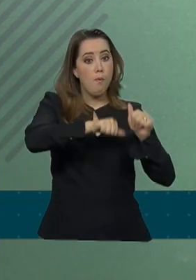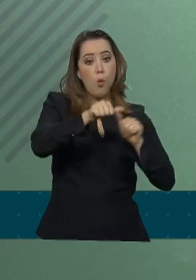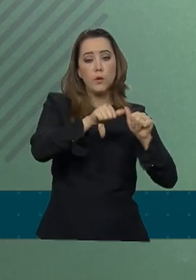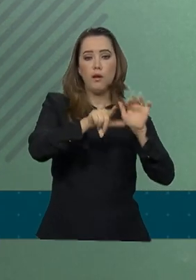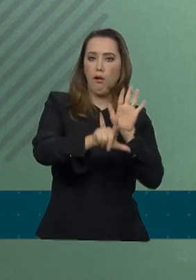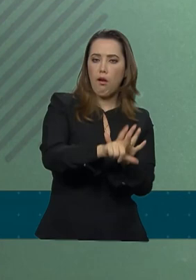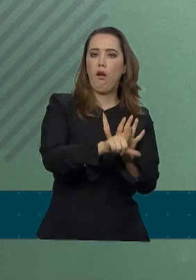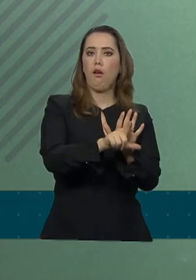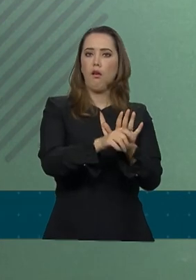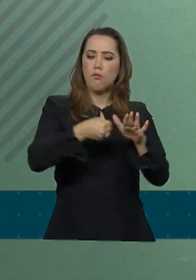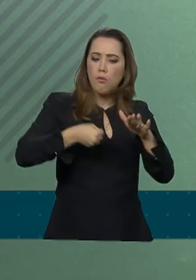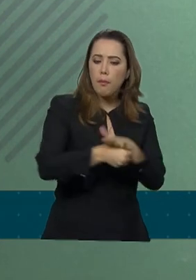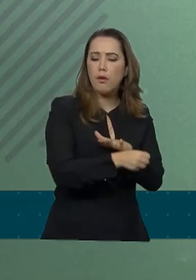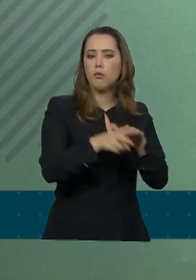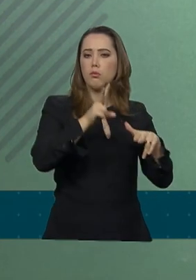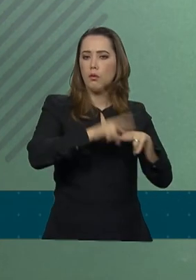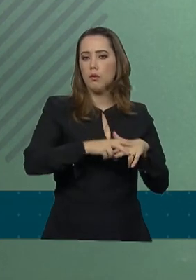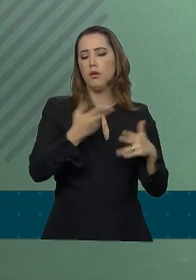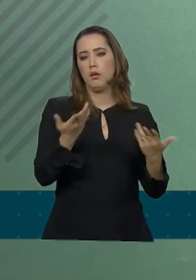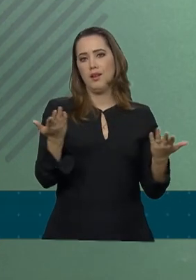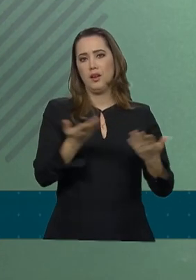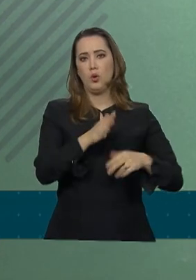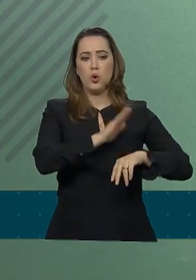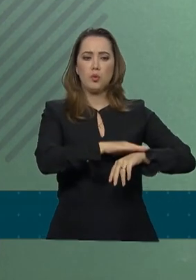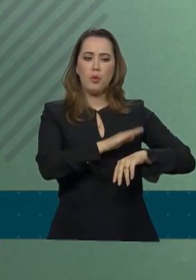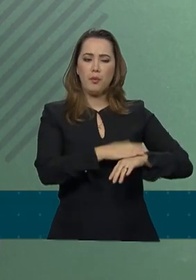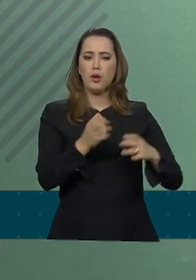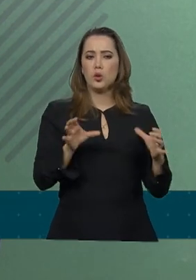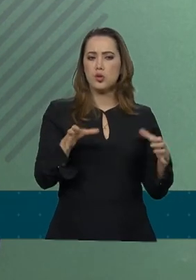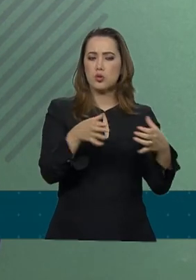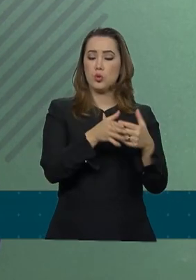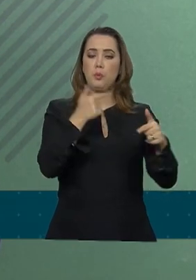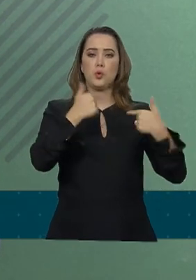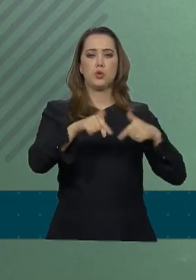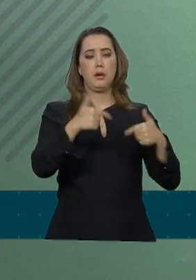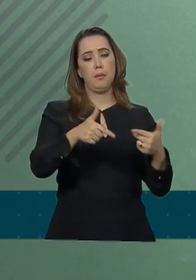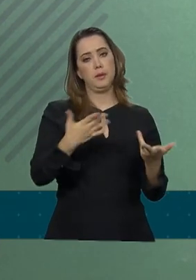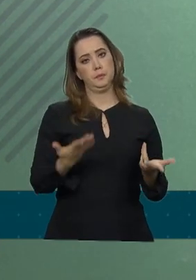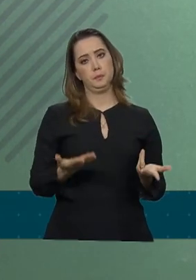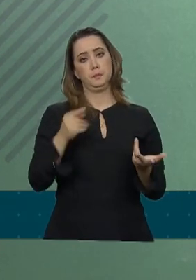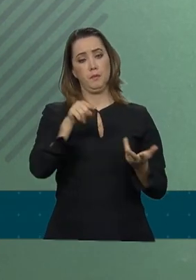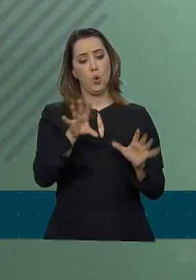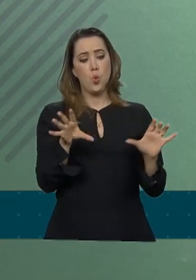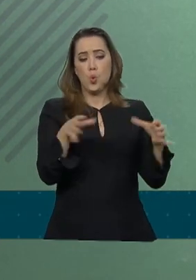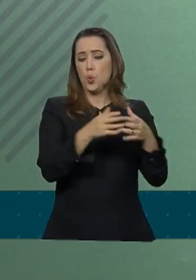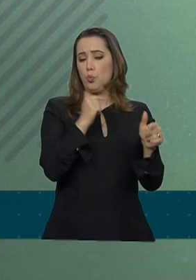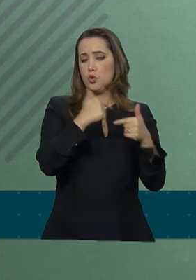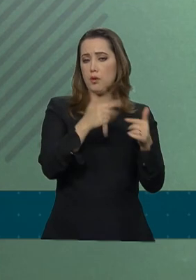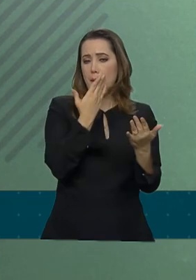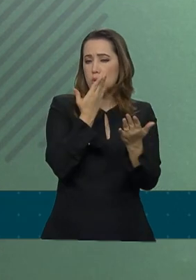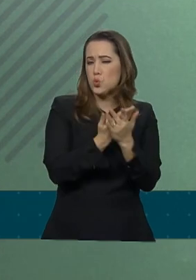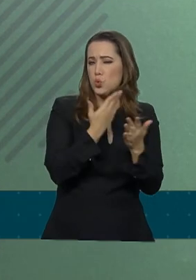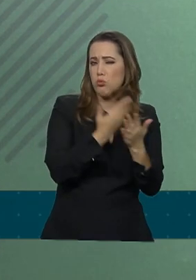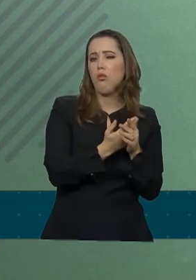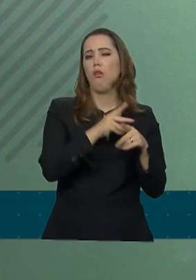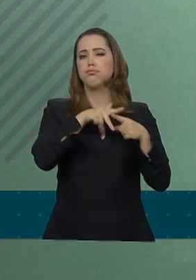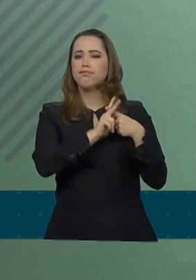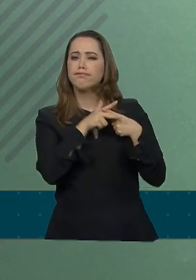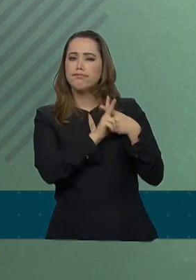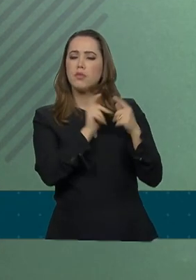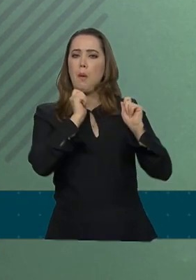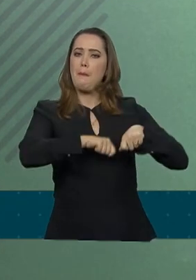que se vive sobre este tema na Câmara é de grupo de trabalho. Em sendo um grupo de trabalho, admite-se